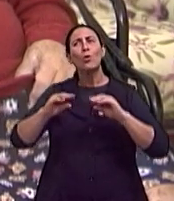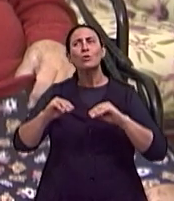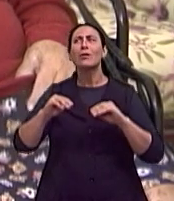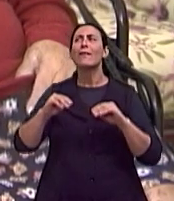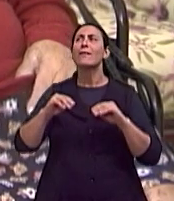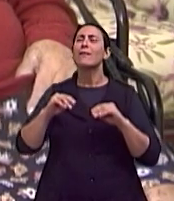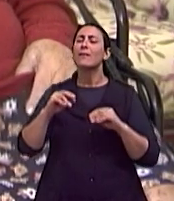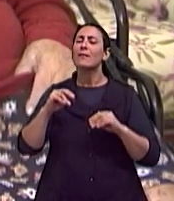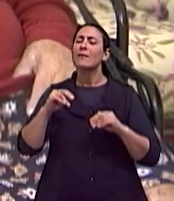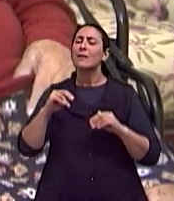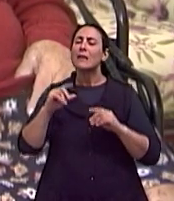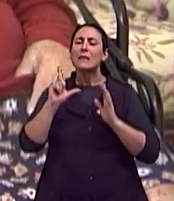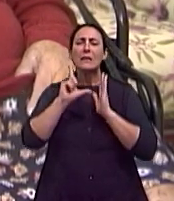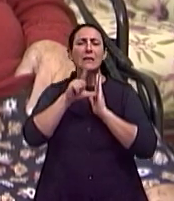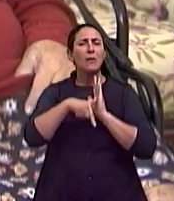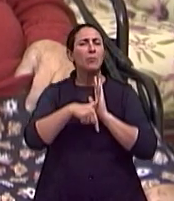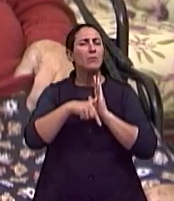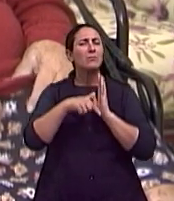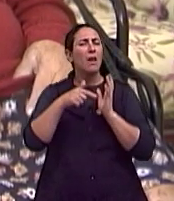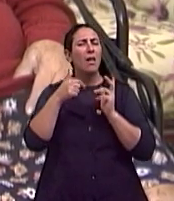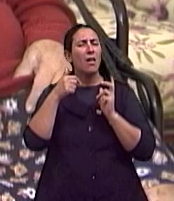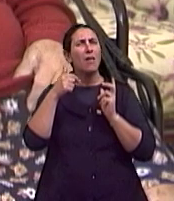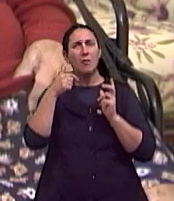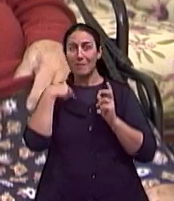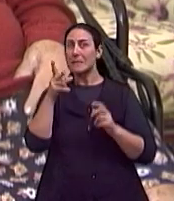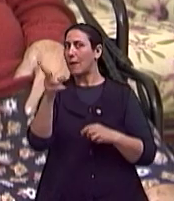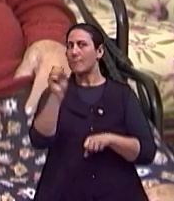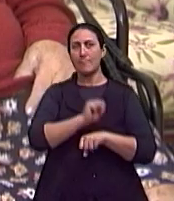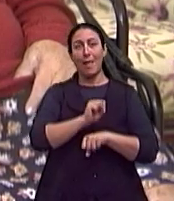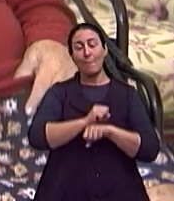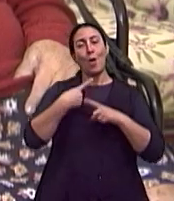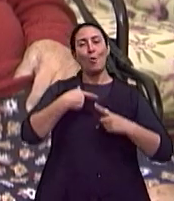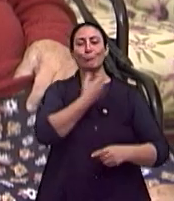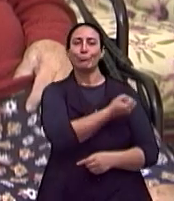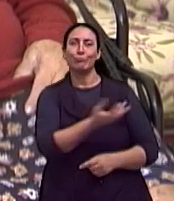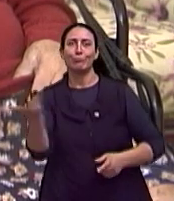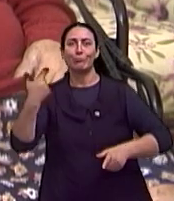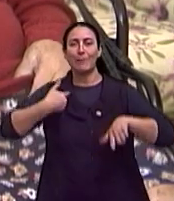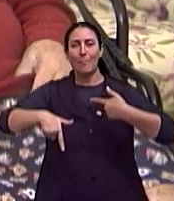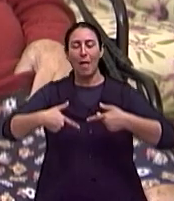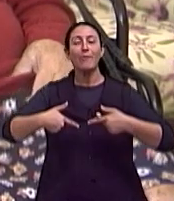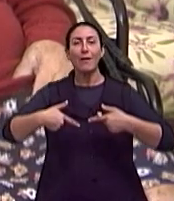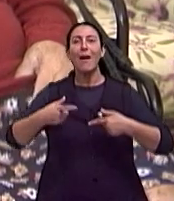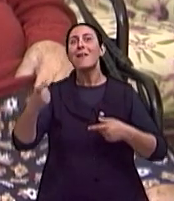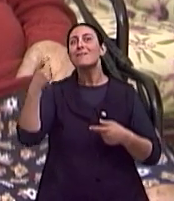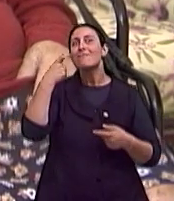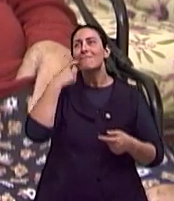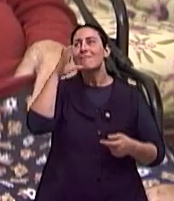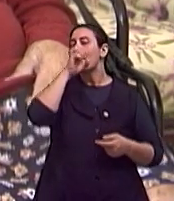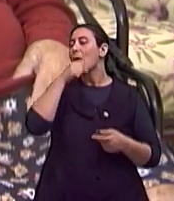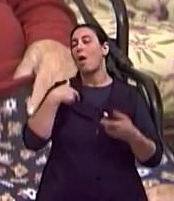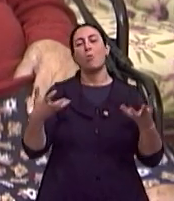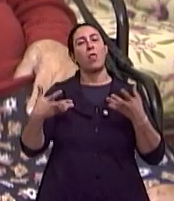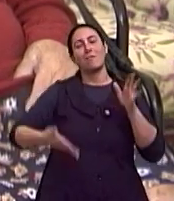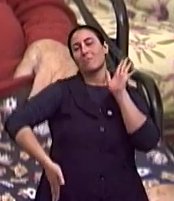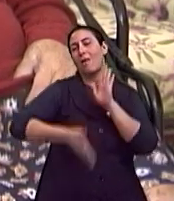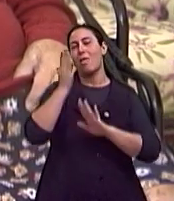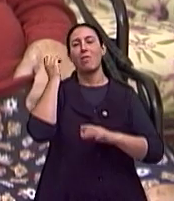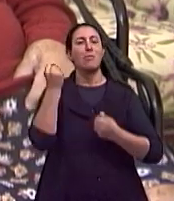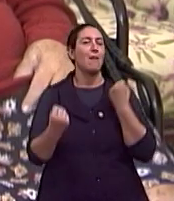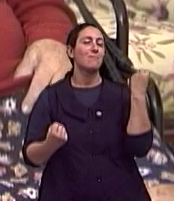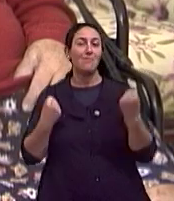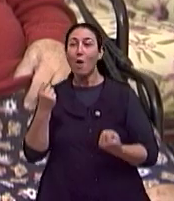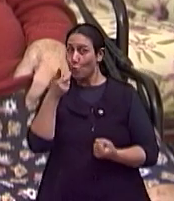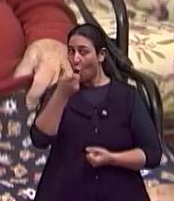E eu esperava sexta-feira e sábado, porque trabalhava, pra poder dançar. Gostava de